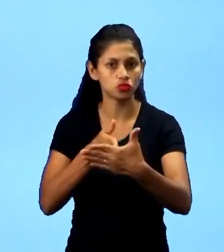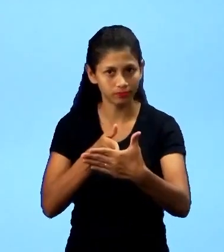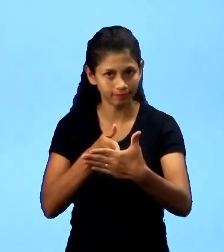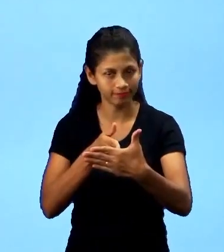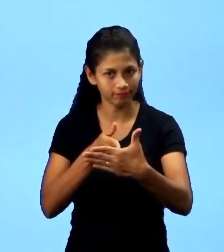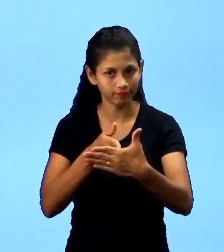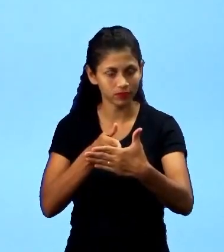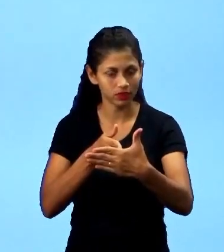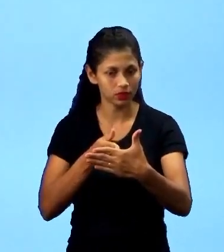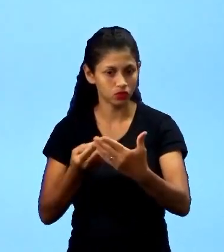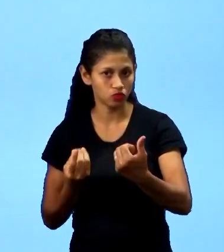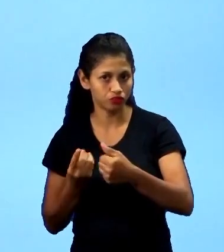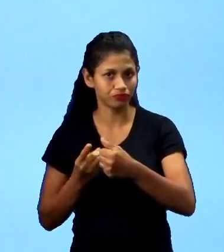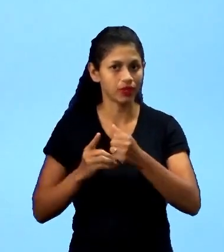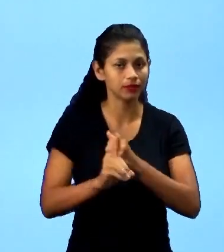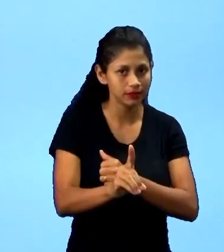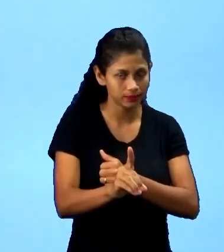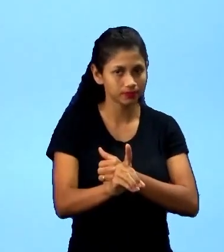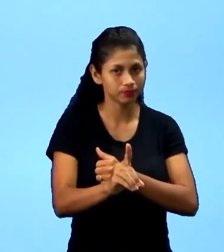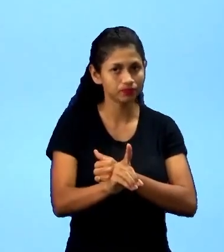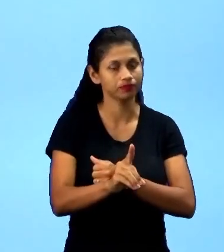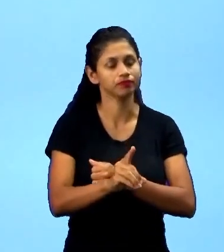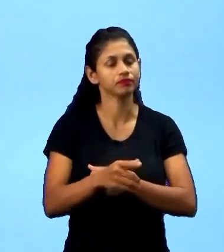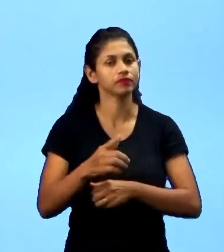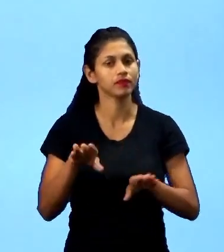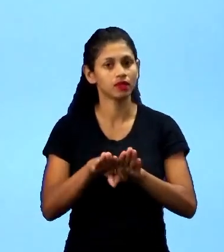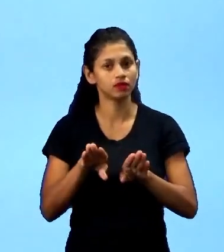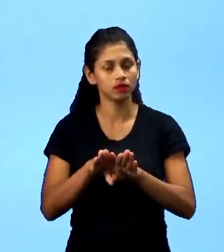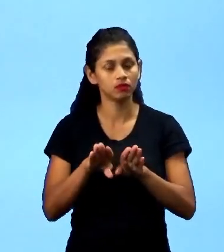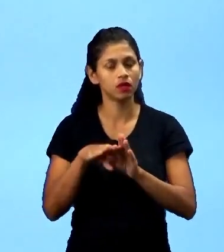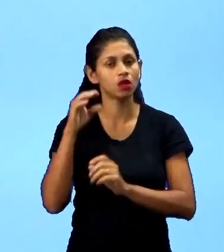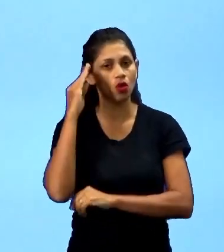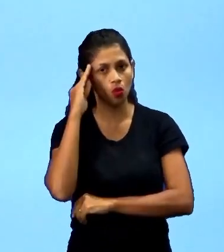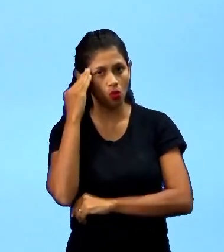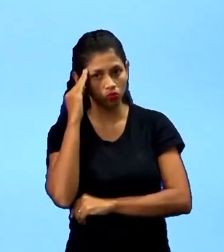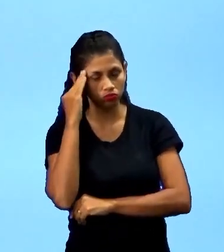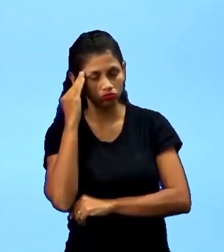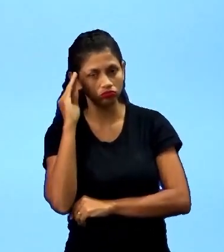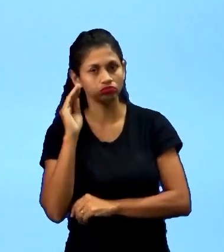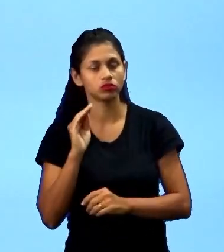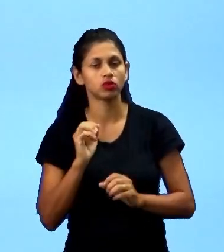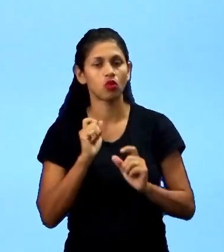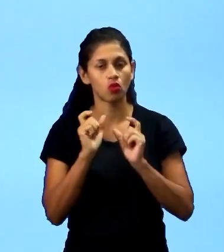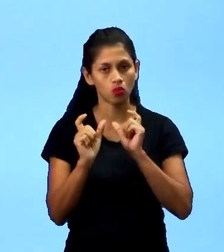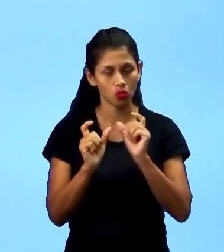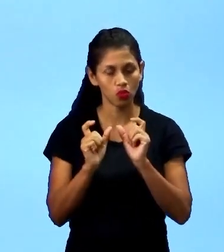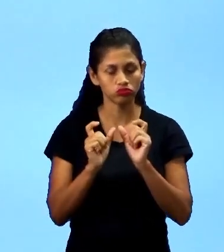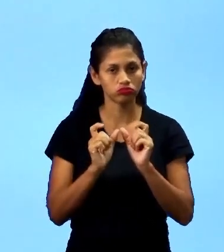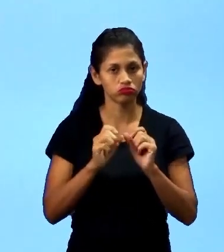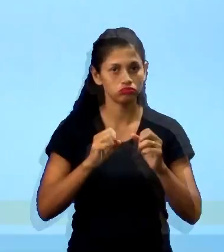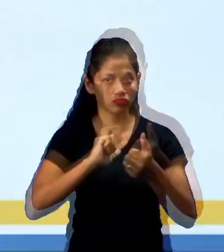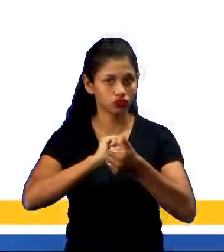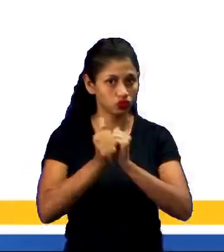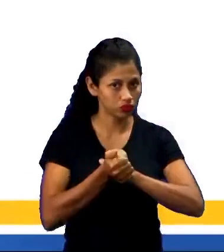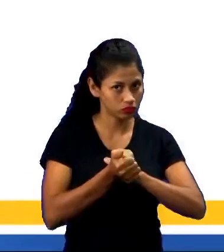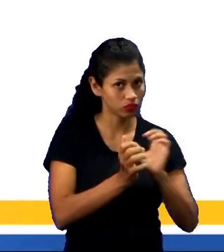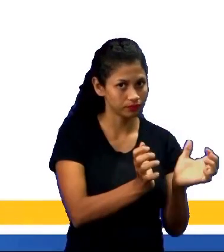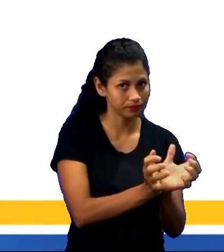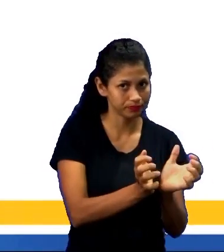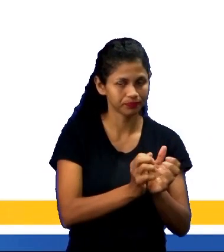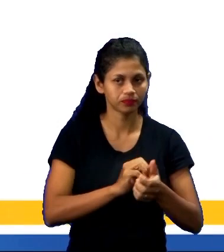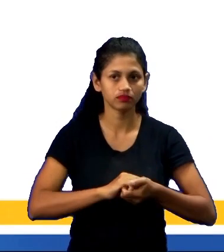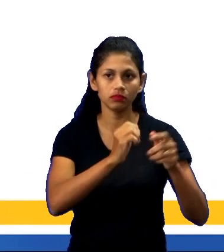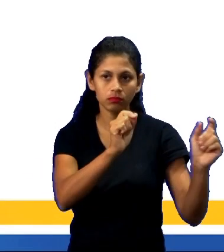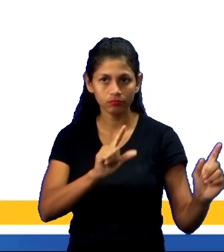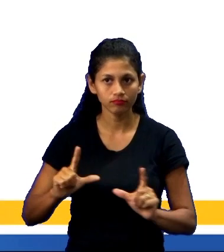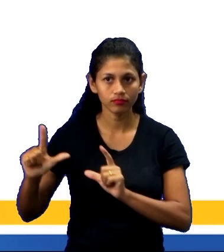que ter uma movimentação na prática, e aí a gente consegue compreender um pouquinho essa dinâmica do esporte coletivo. Tranquilo? Então, em